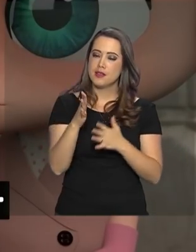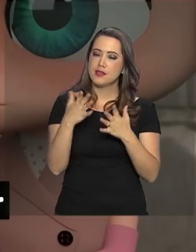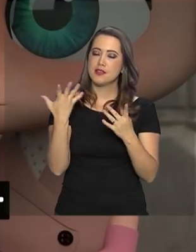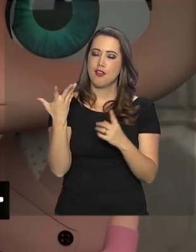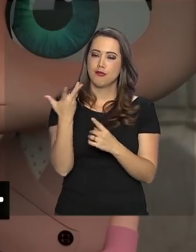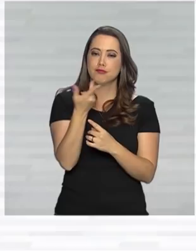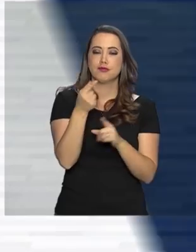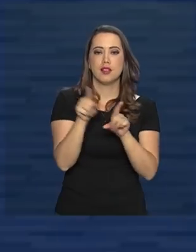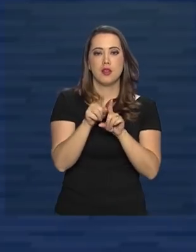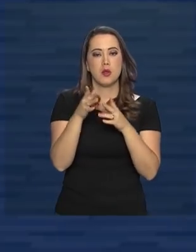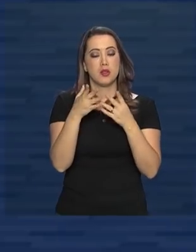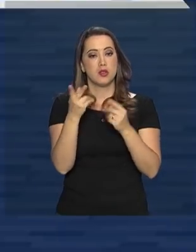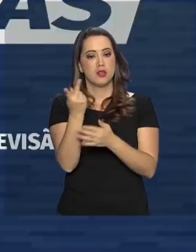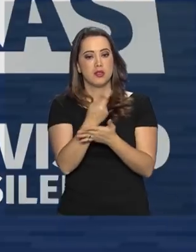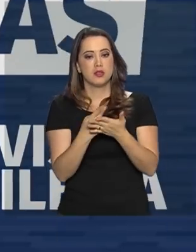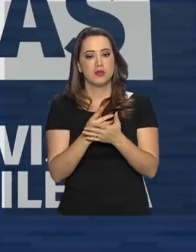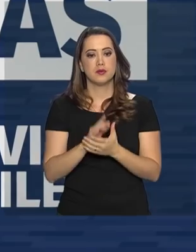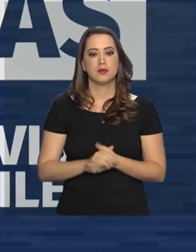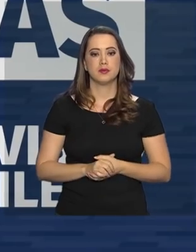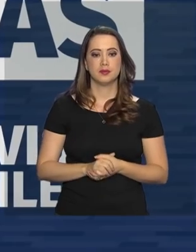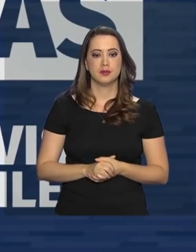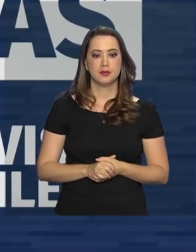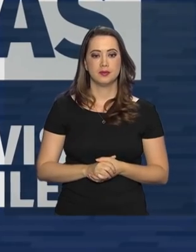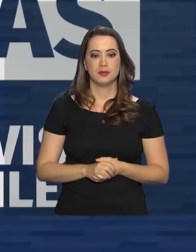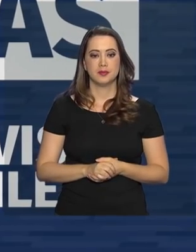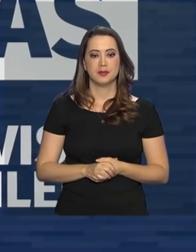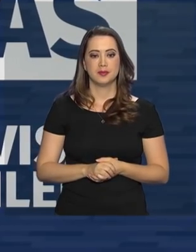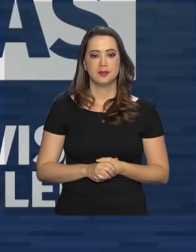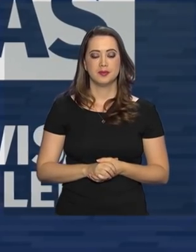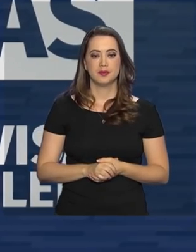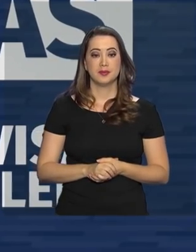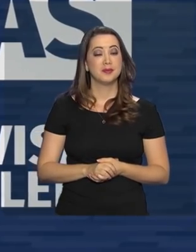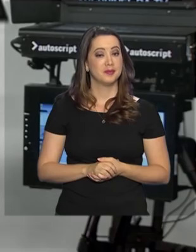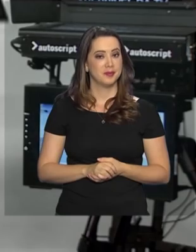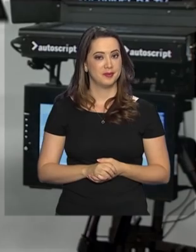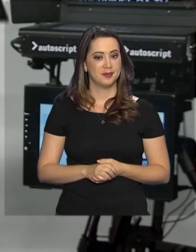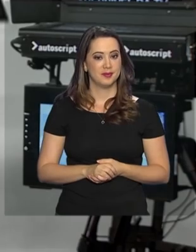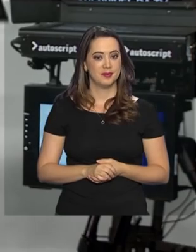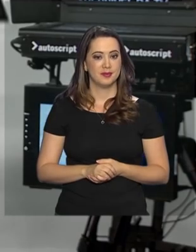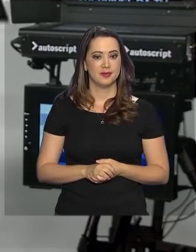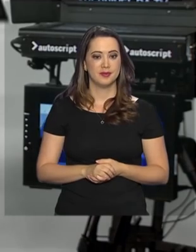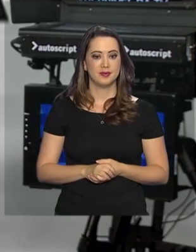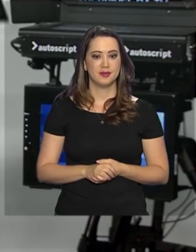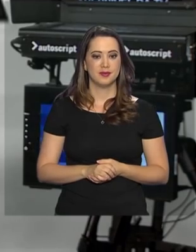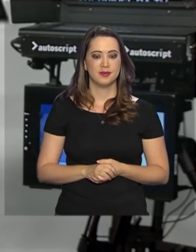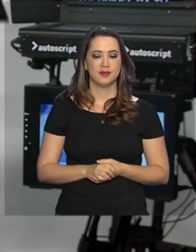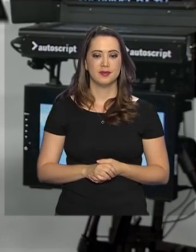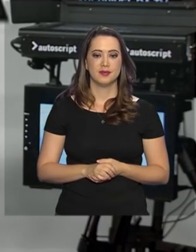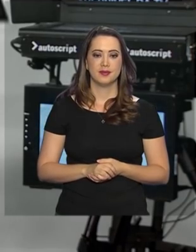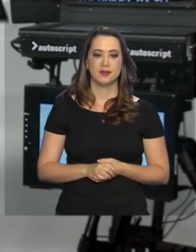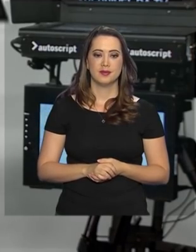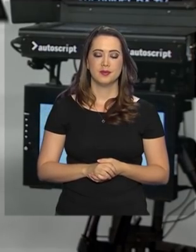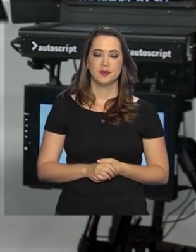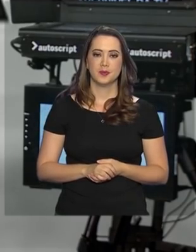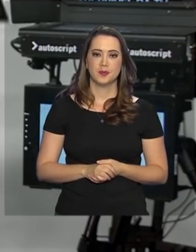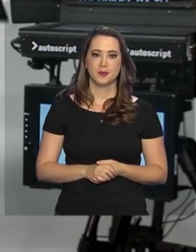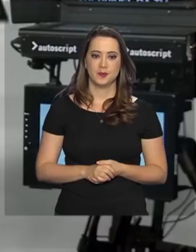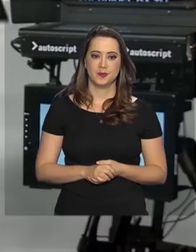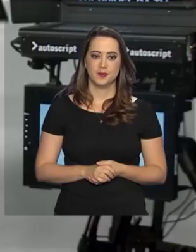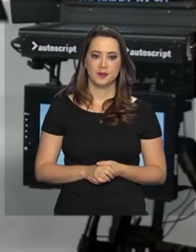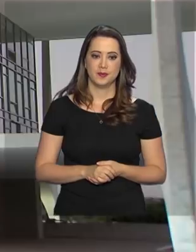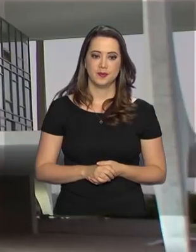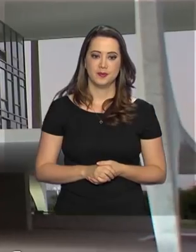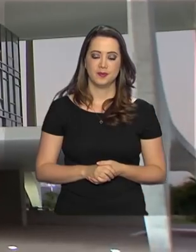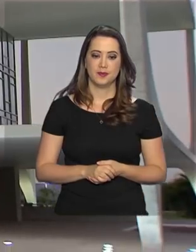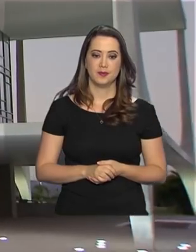Especial. O primeiro jornal em libras da TV brasileira. A notícia chega pela língua brasileira de sinais.